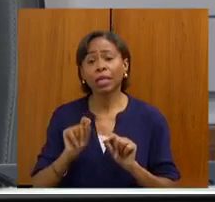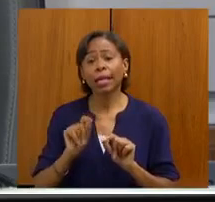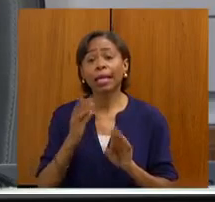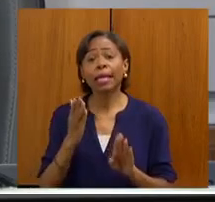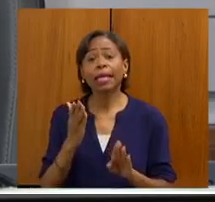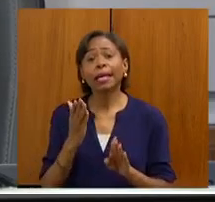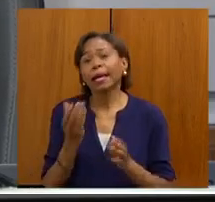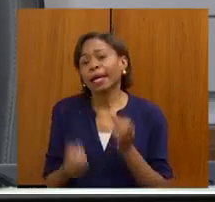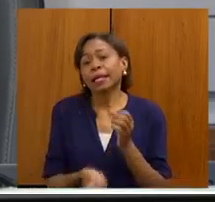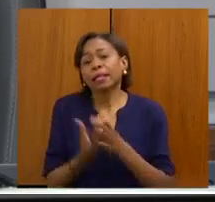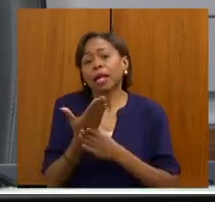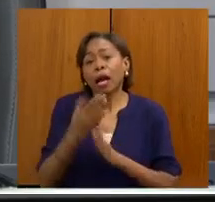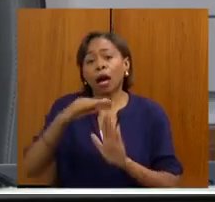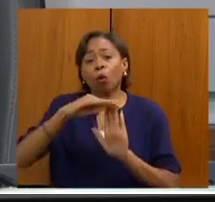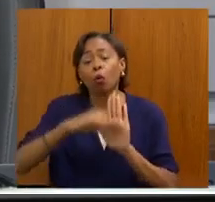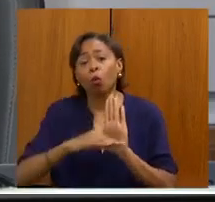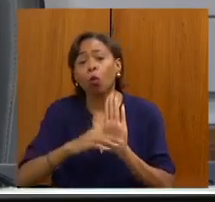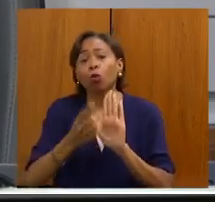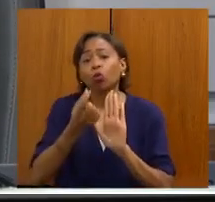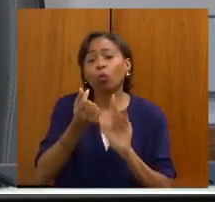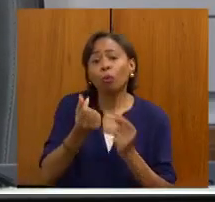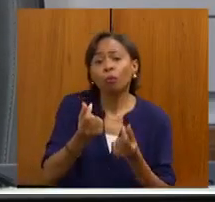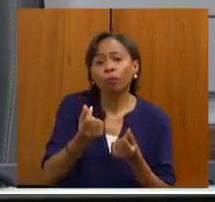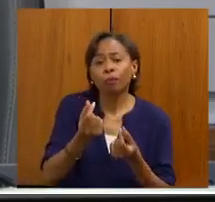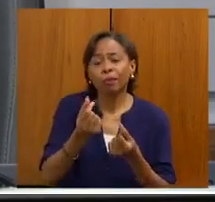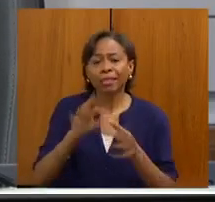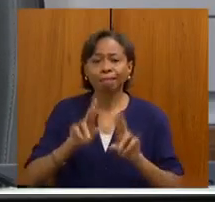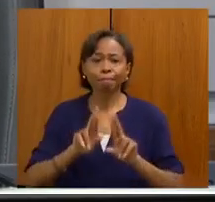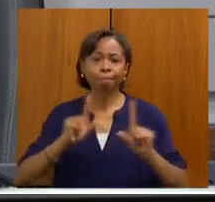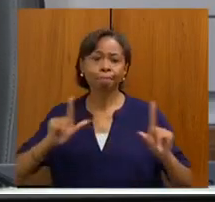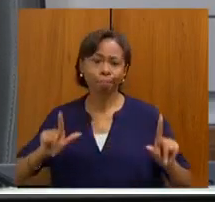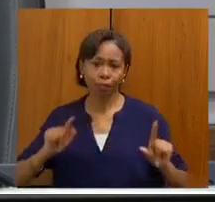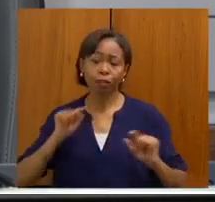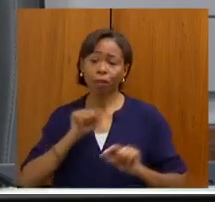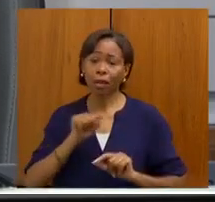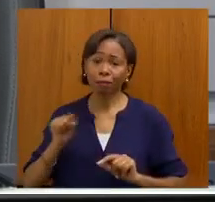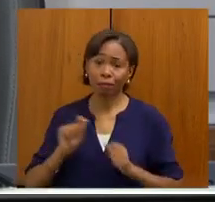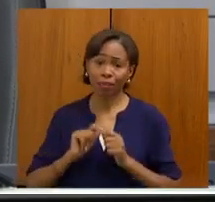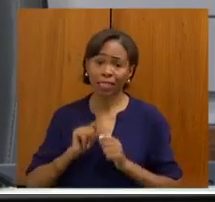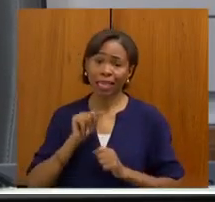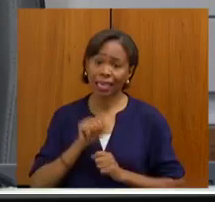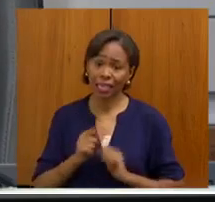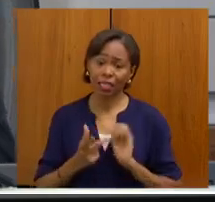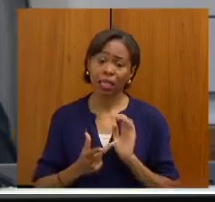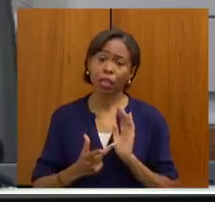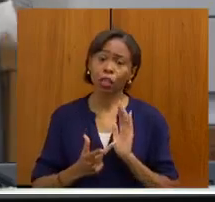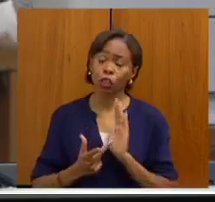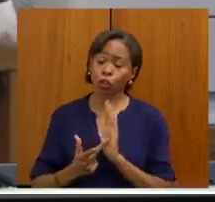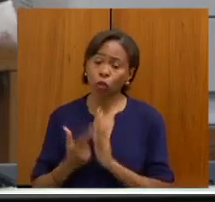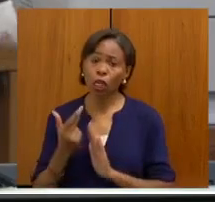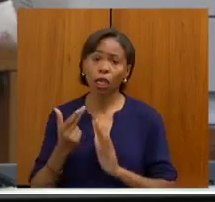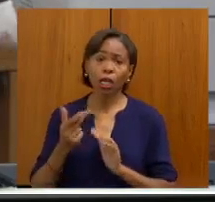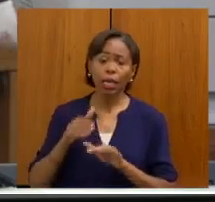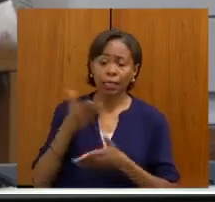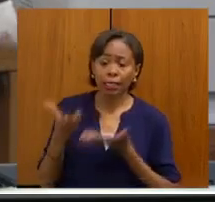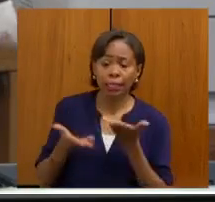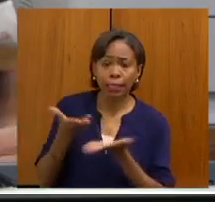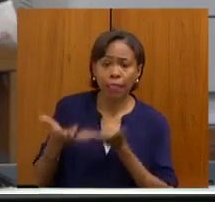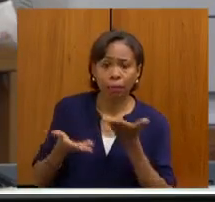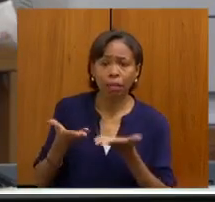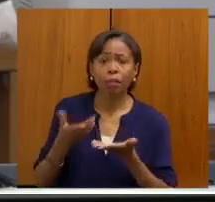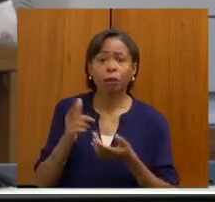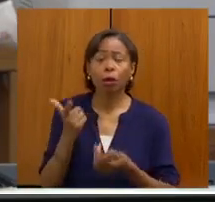tabela diferenciada para esses procedimentos, para a gente conseguir aí, então, inserir